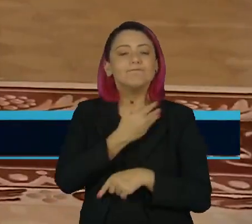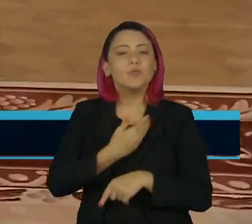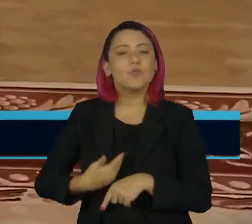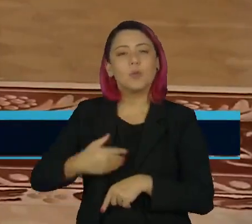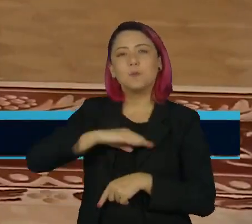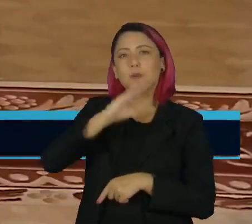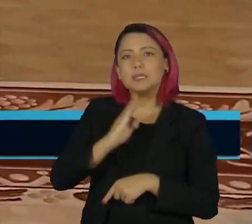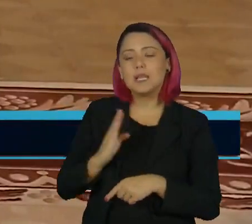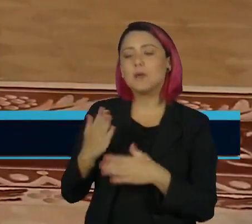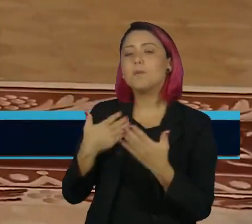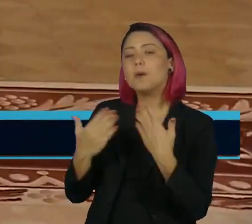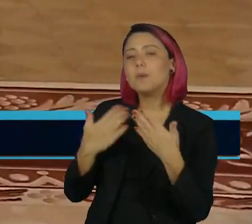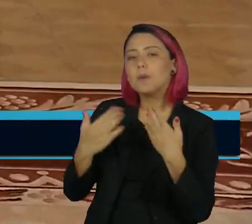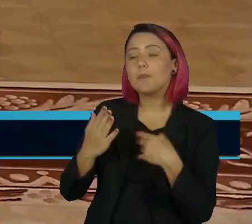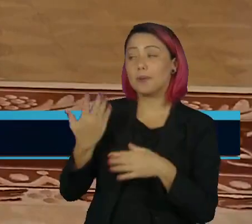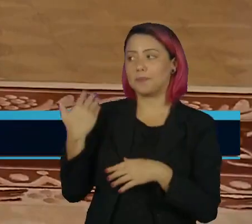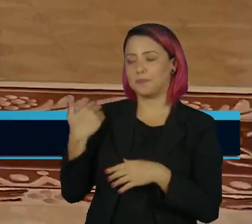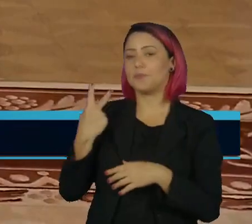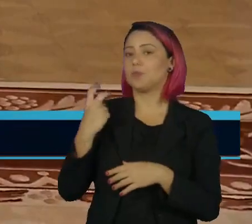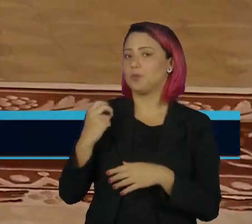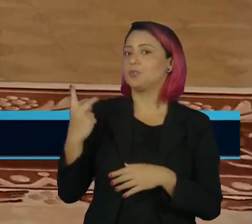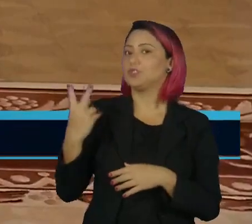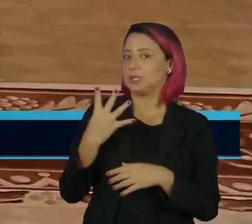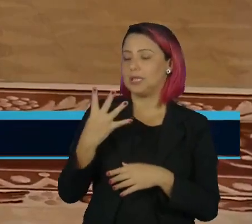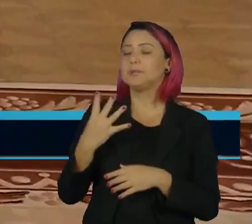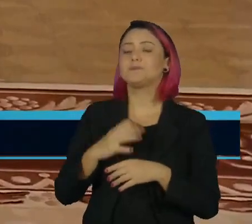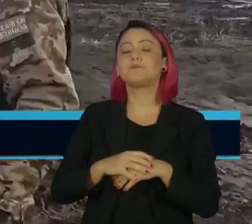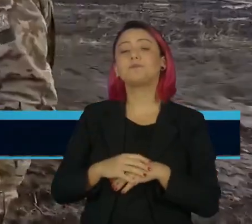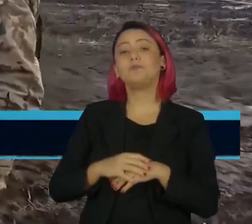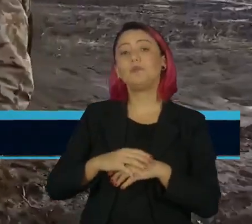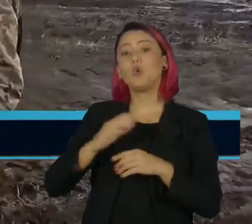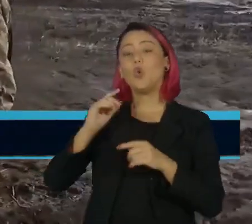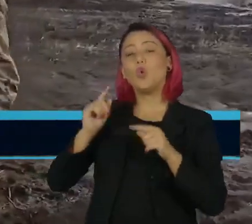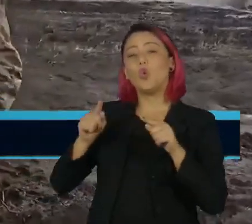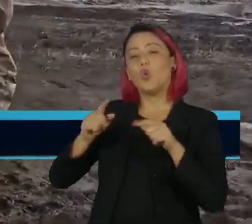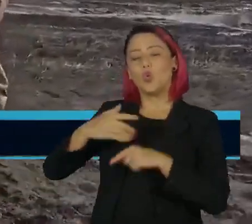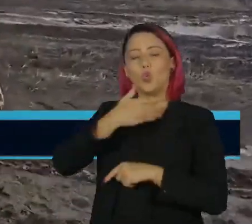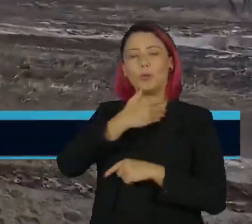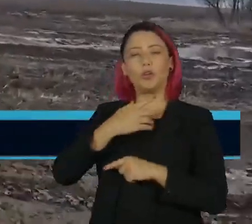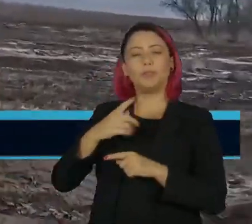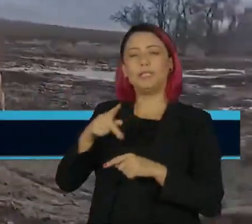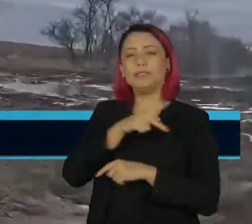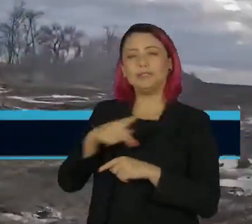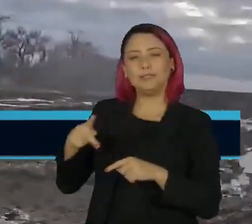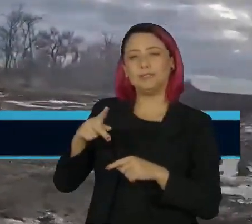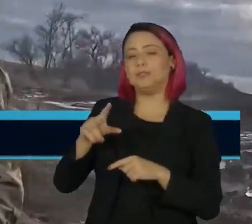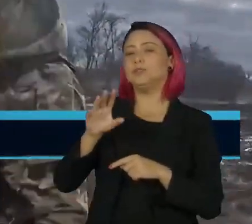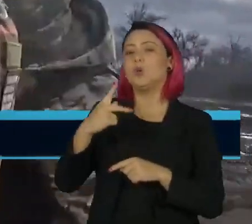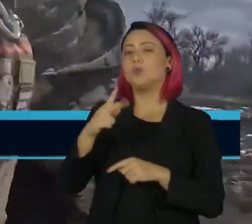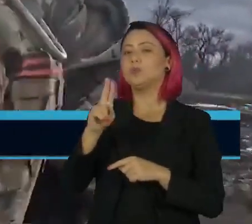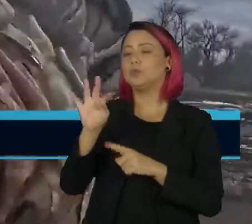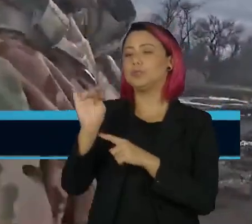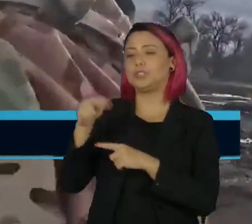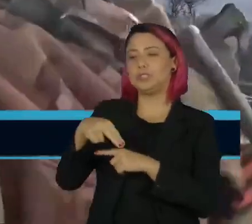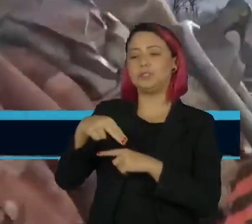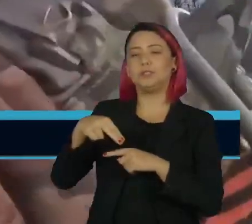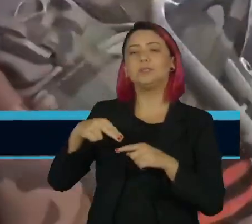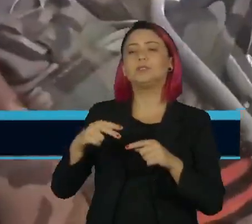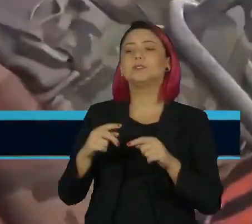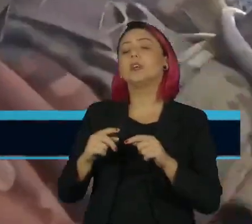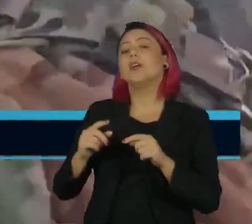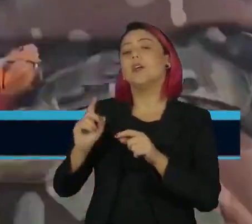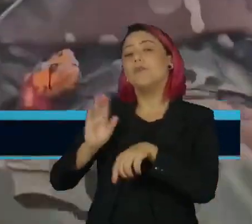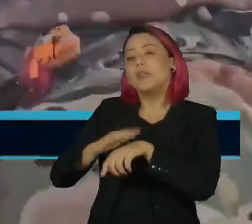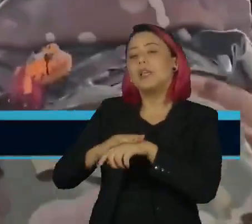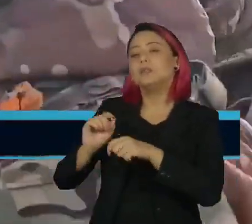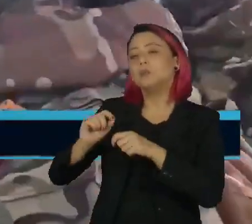ainda em 2023, o presidente russo Vladimir Putin deixou claro que não aceitará a condição e que ela representa, de fato, uma